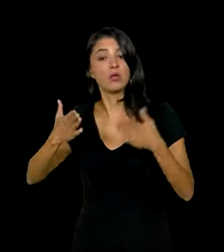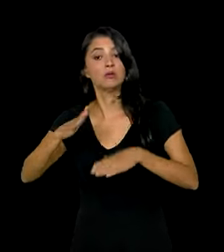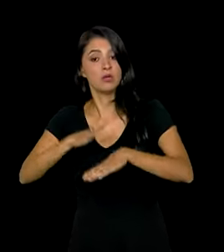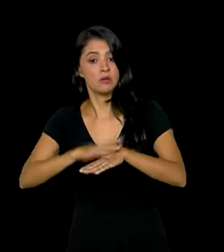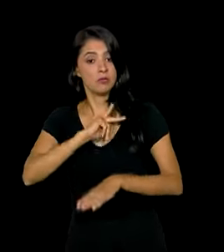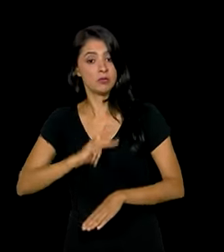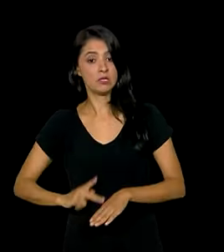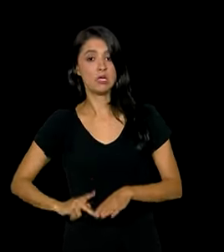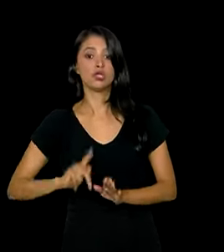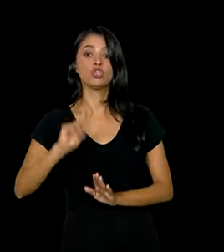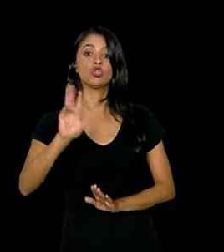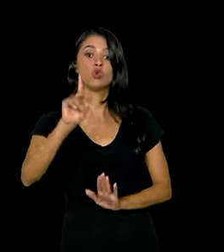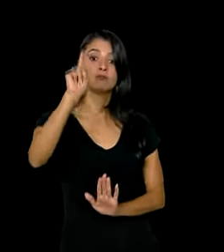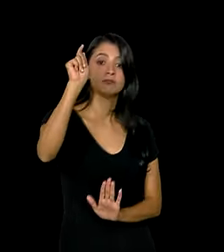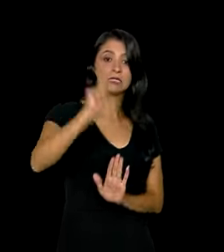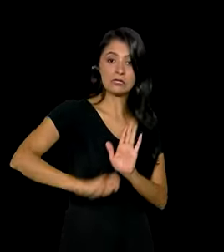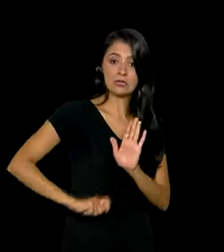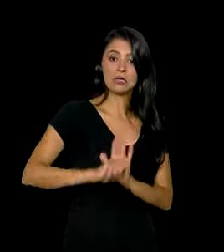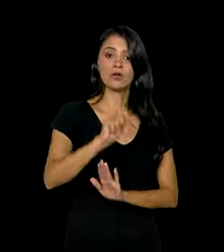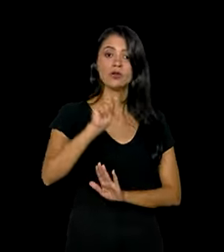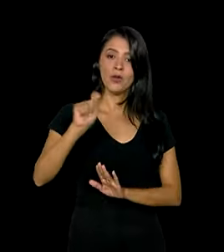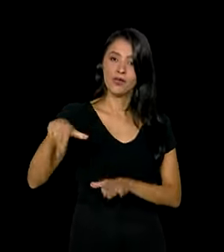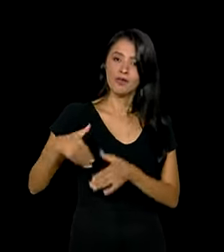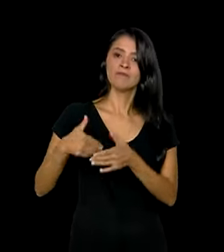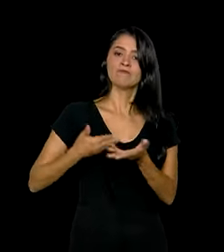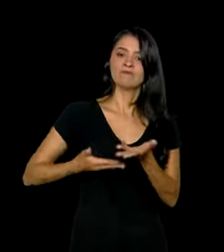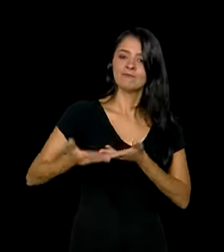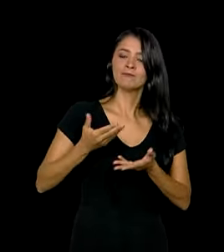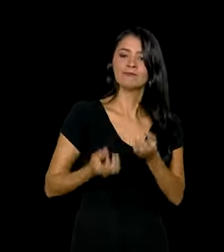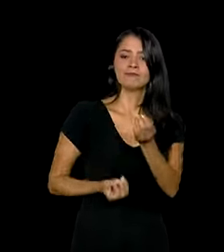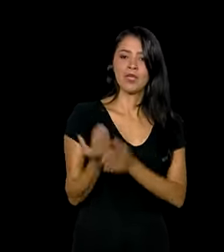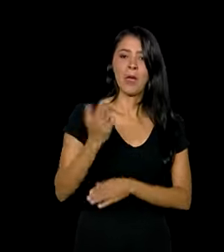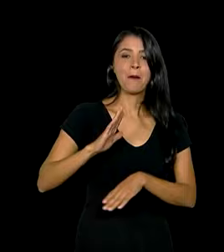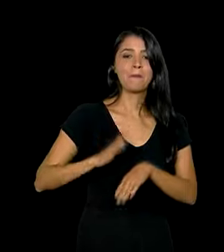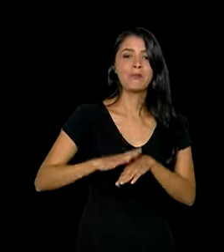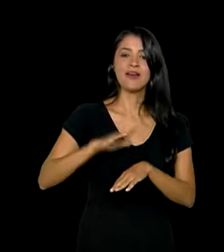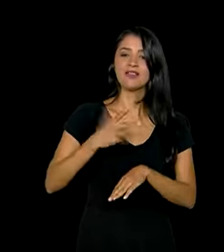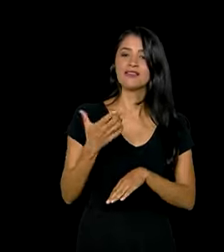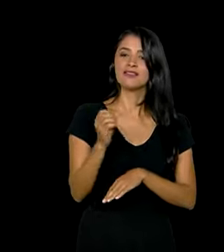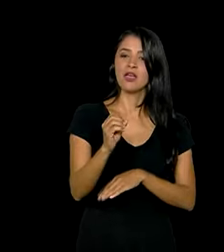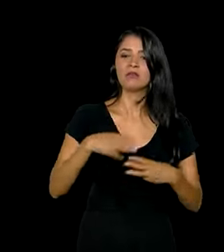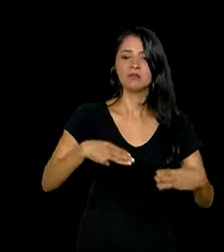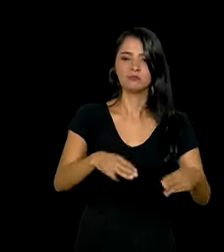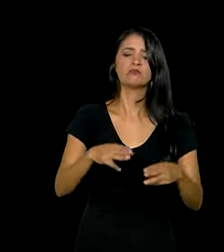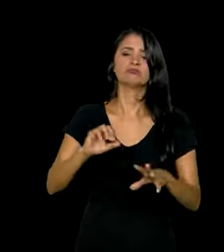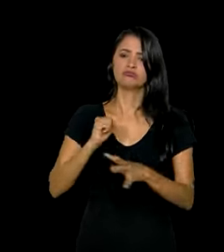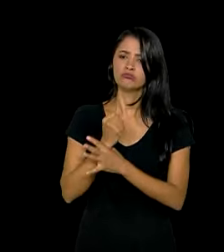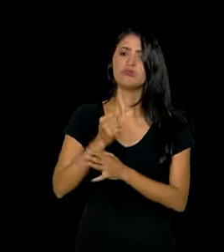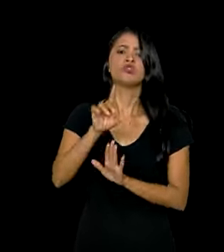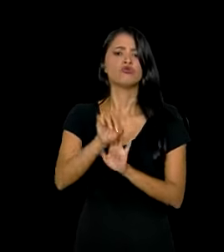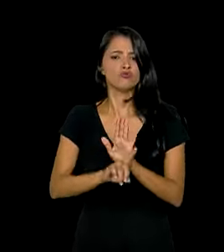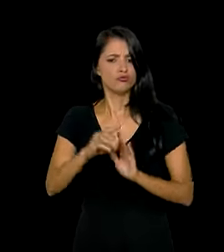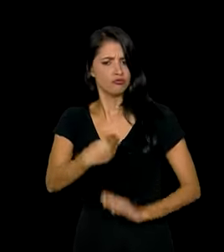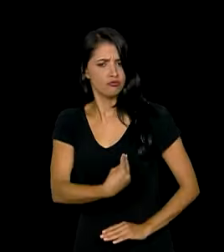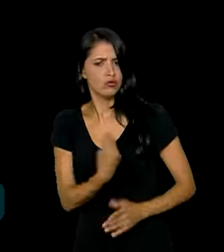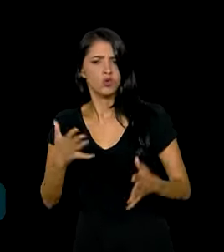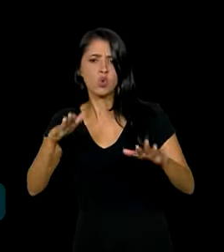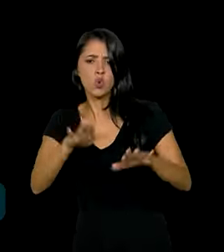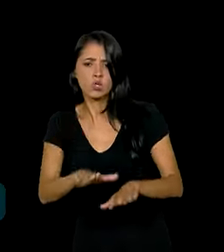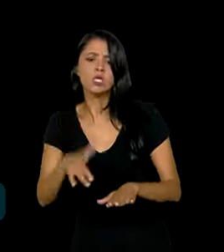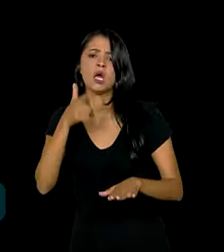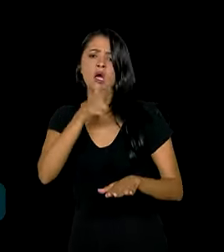presidente Lula e elaboradas em parceria com mais de 10 ministérios para garantir o direito à vida, educação e inclusão, à terra,